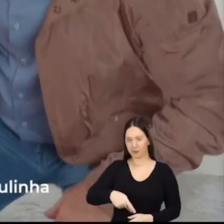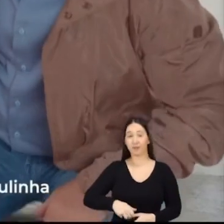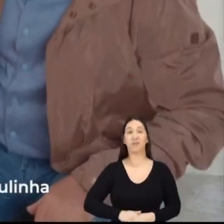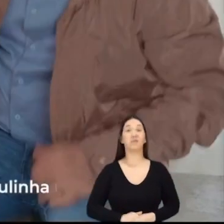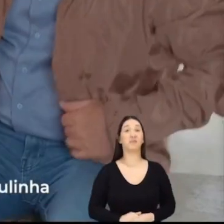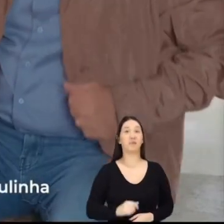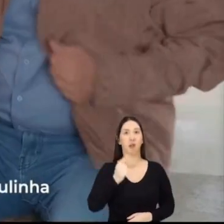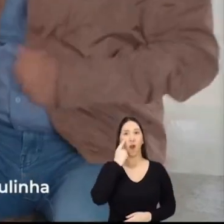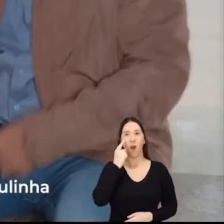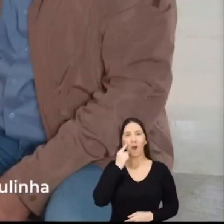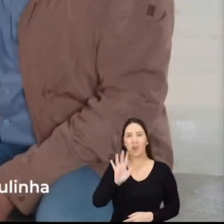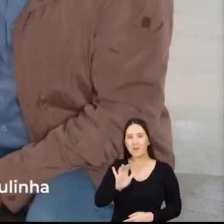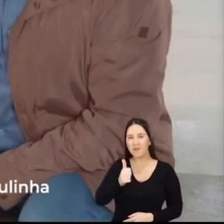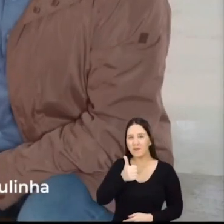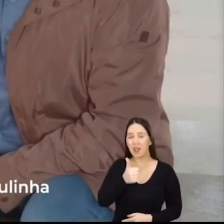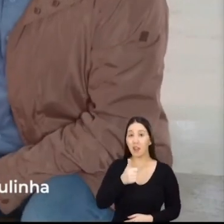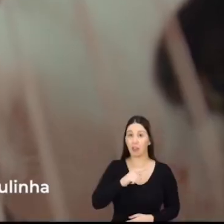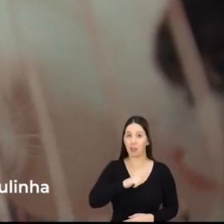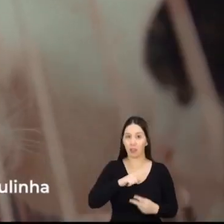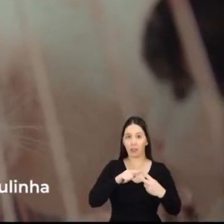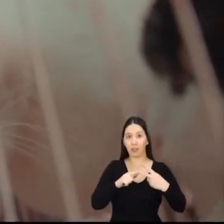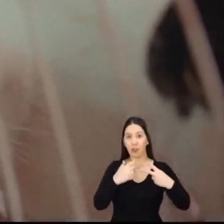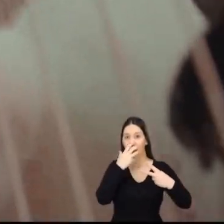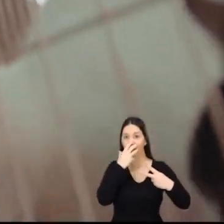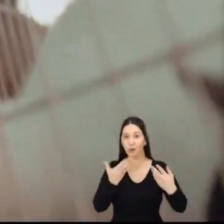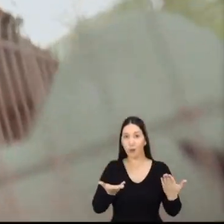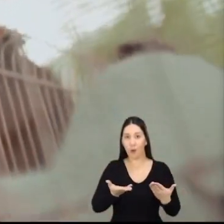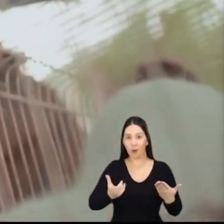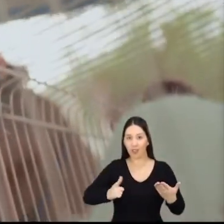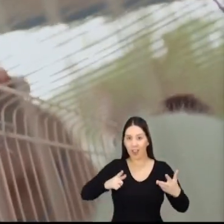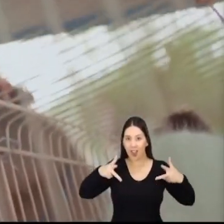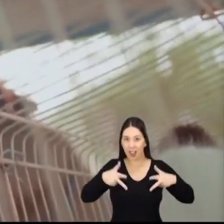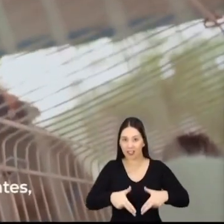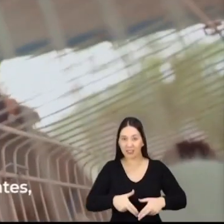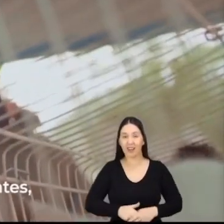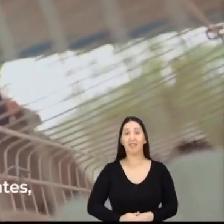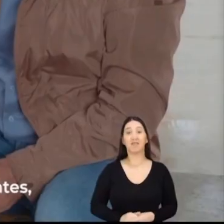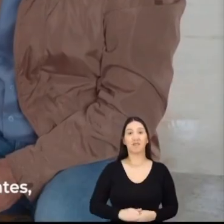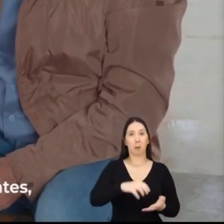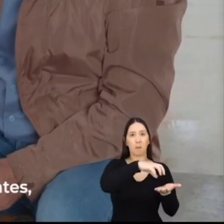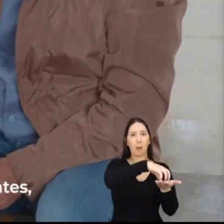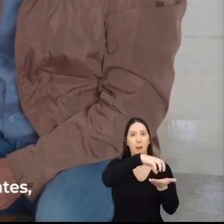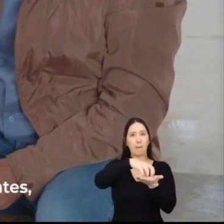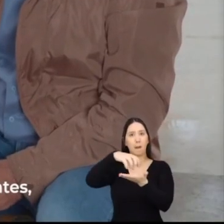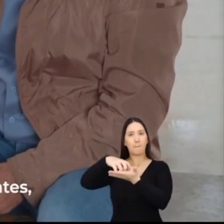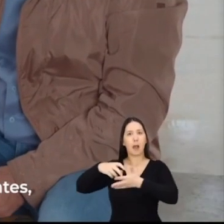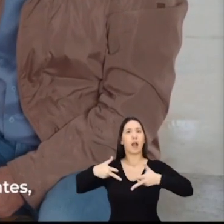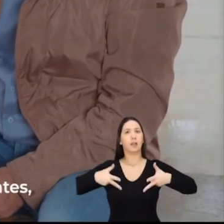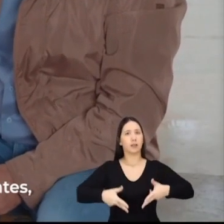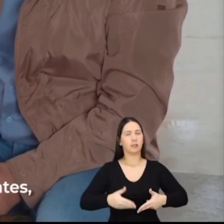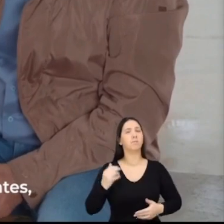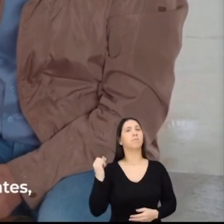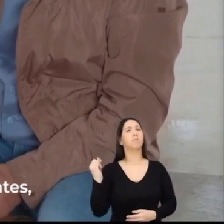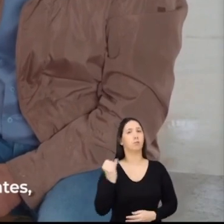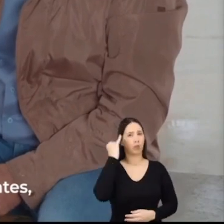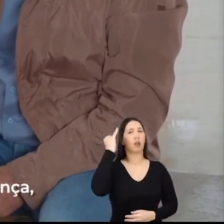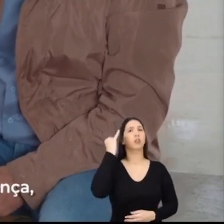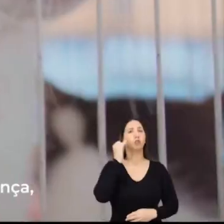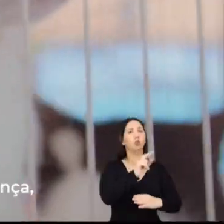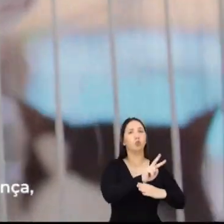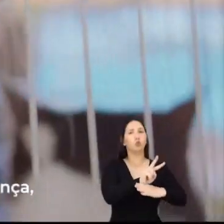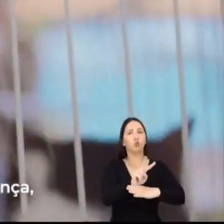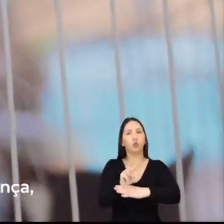Tudo bem. Quer dizer que você trouxe a didinha e o caçuninha para castrar hoje? Para castrar. Os poços de castração são muito